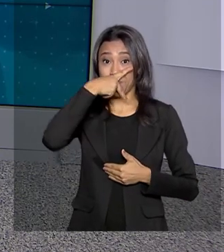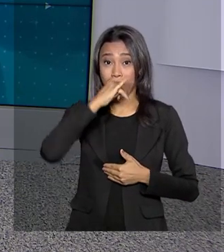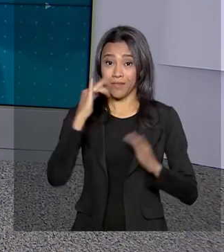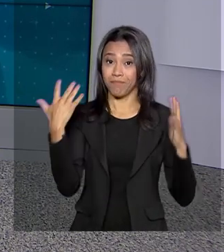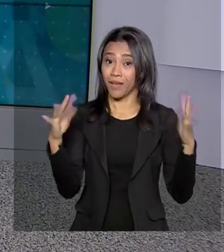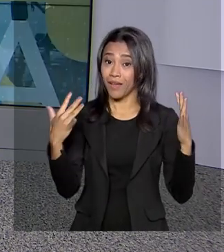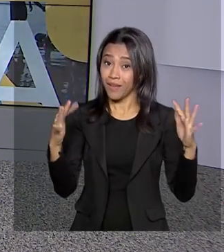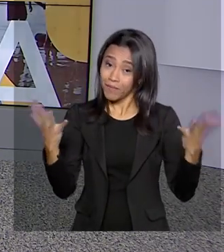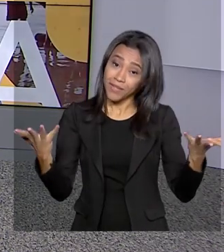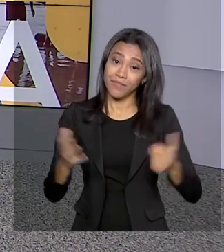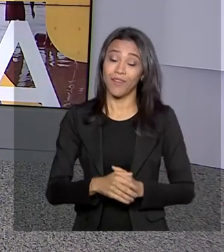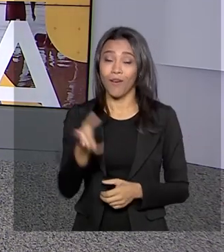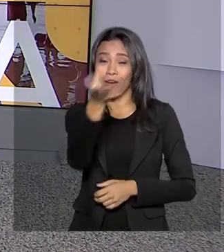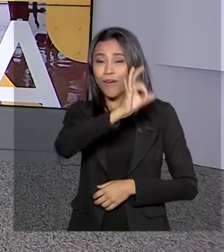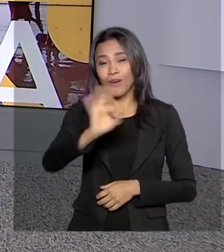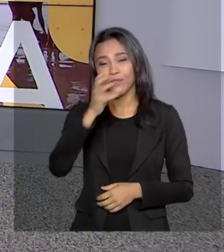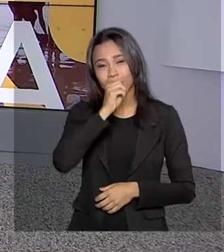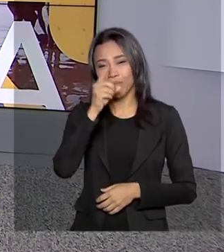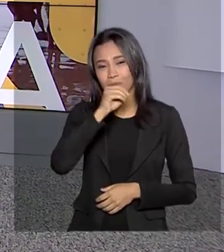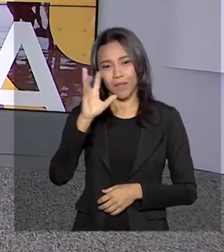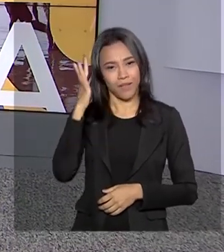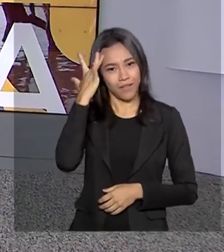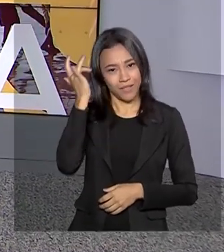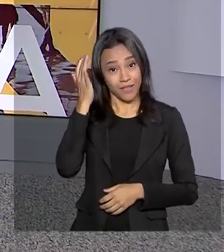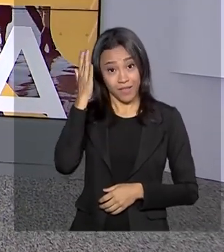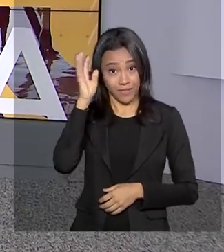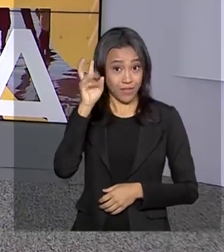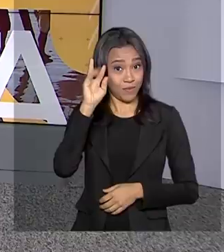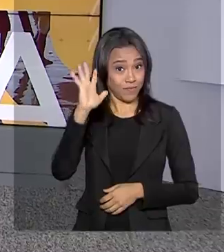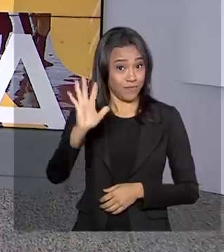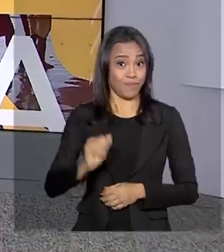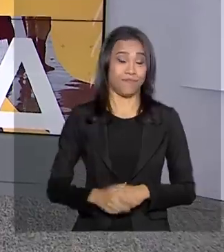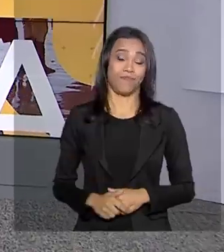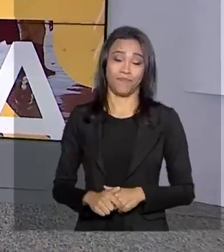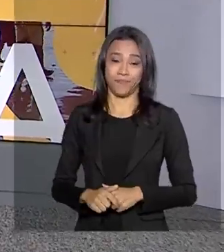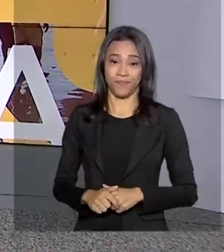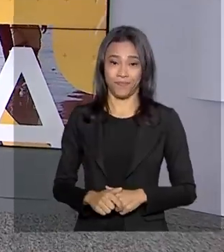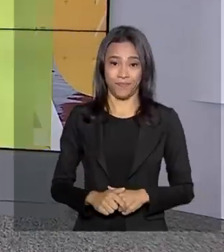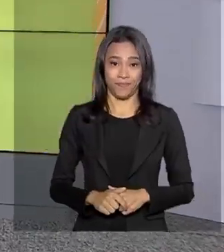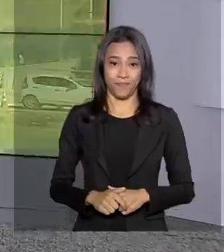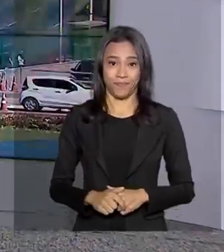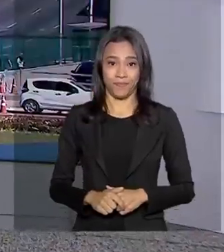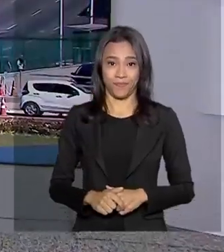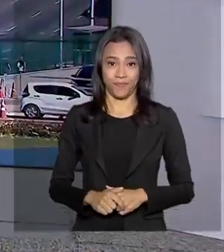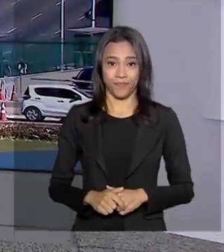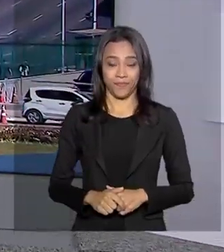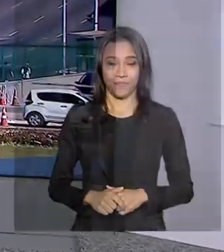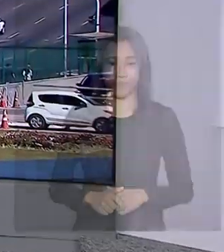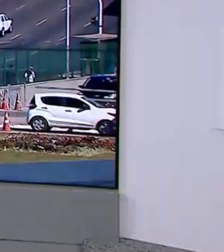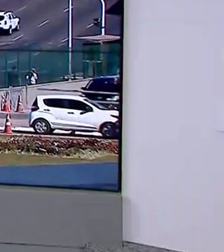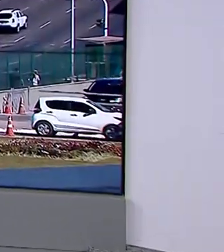papais. Ótimo fim de semana para você. E até segunda. Até lá. E